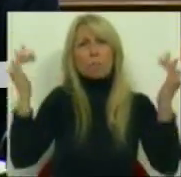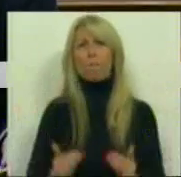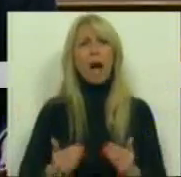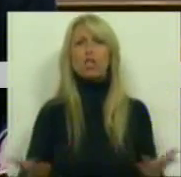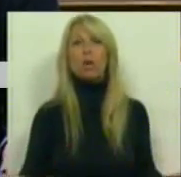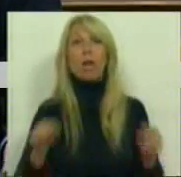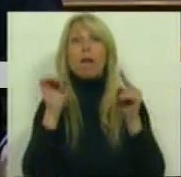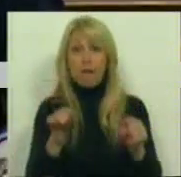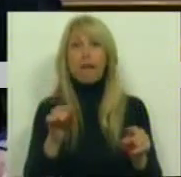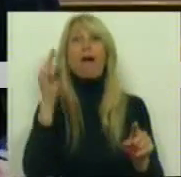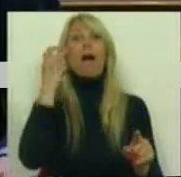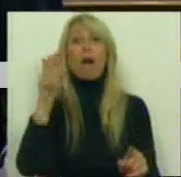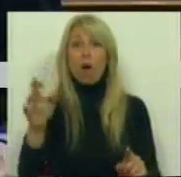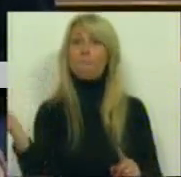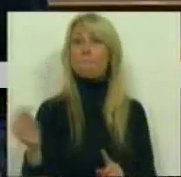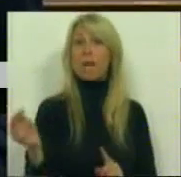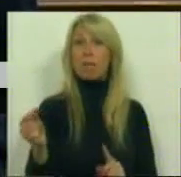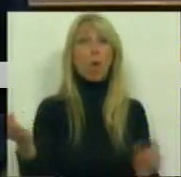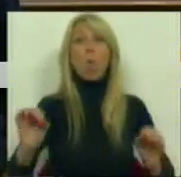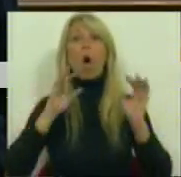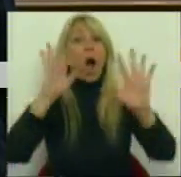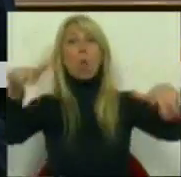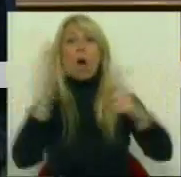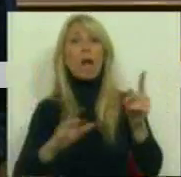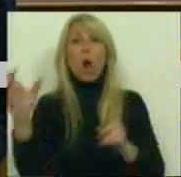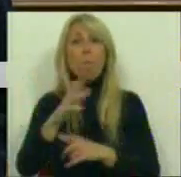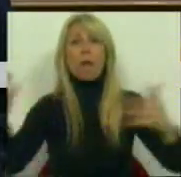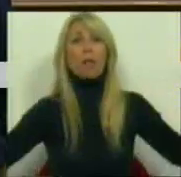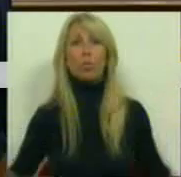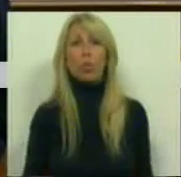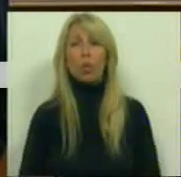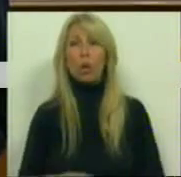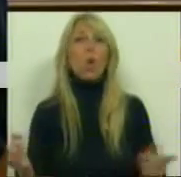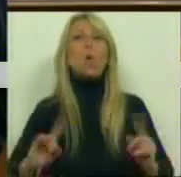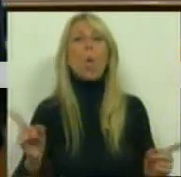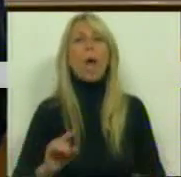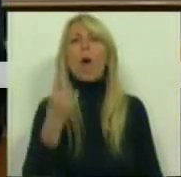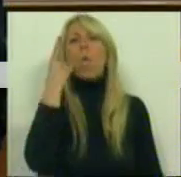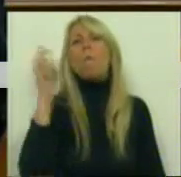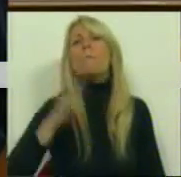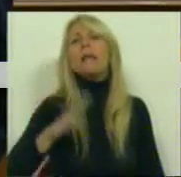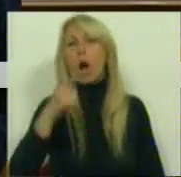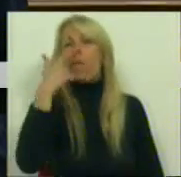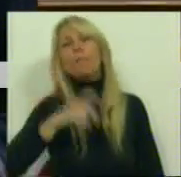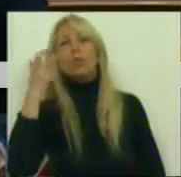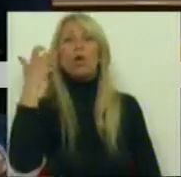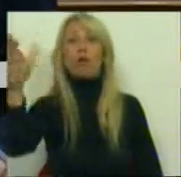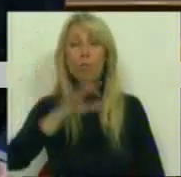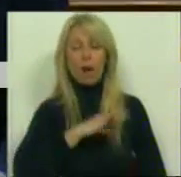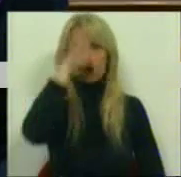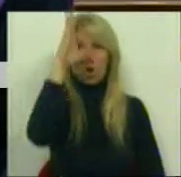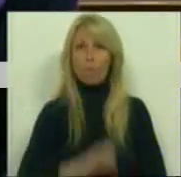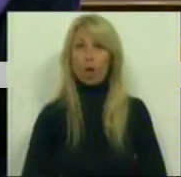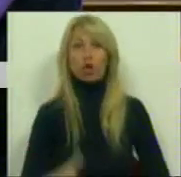pensões mínimas que não tiveram qualquer aumento. Não são um milhão de pensionistas, Sr. Ministro. São